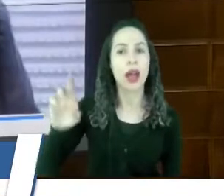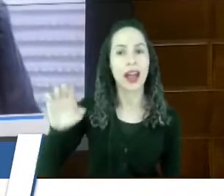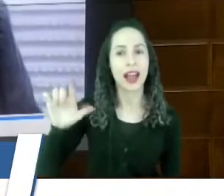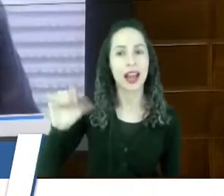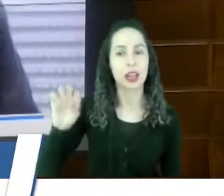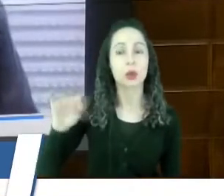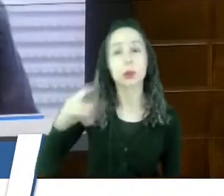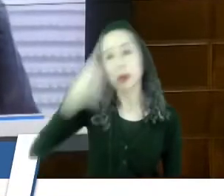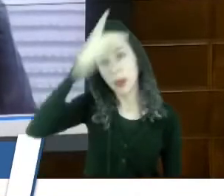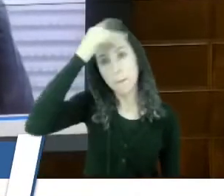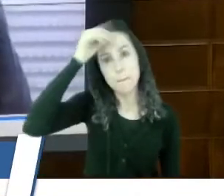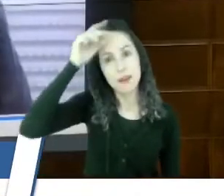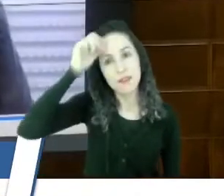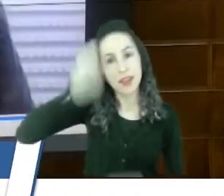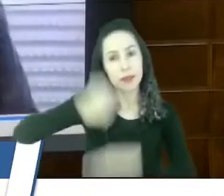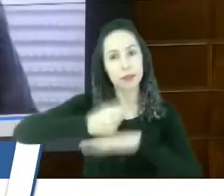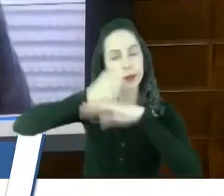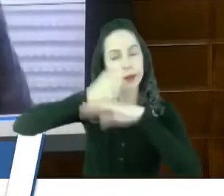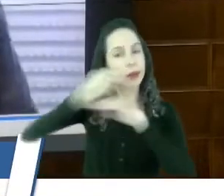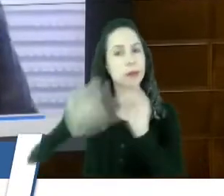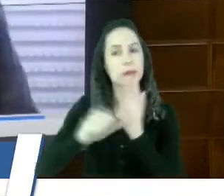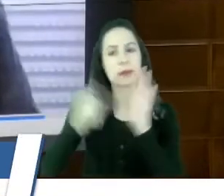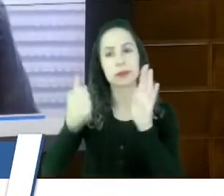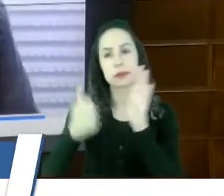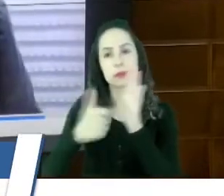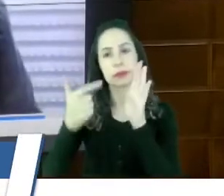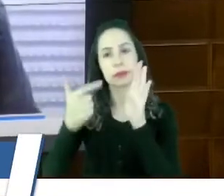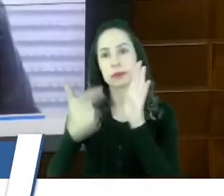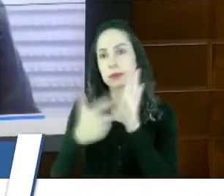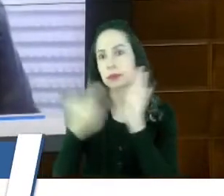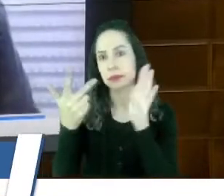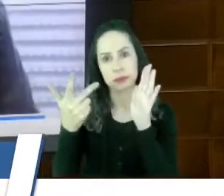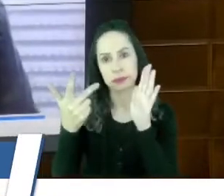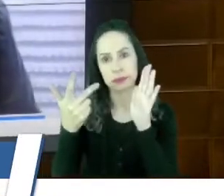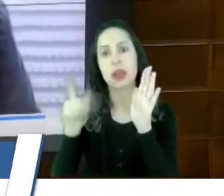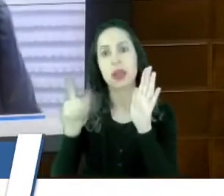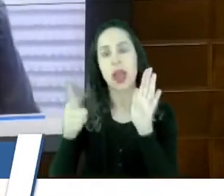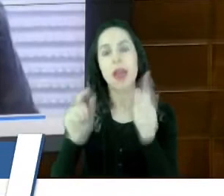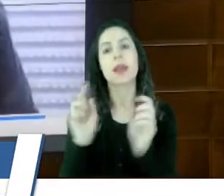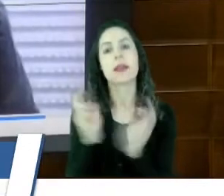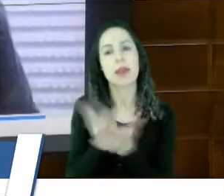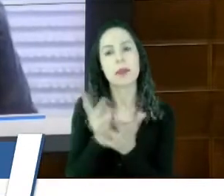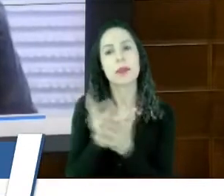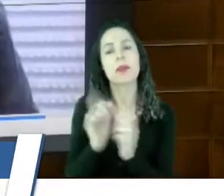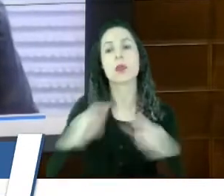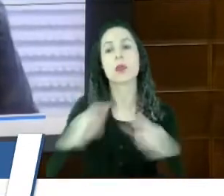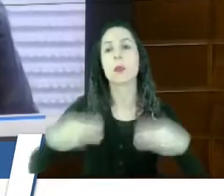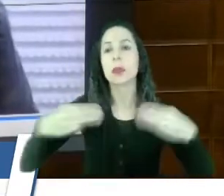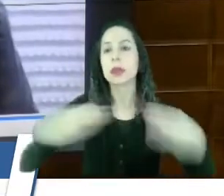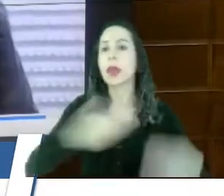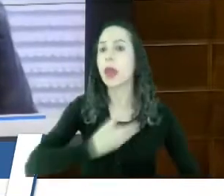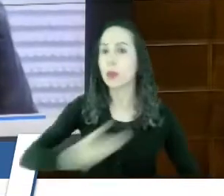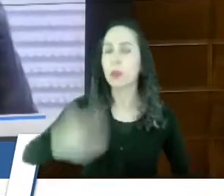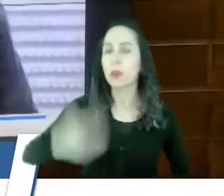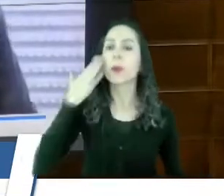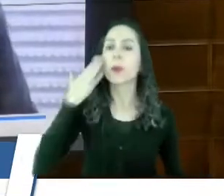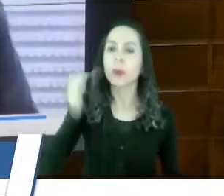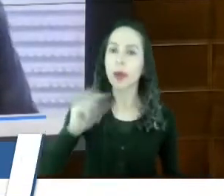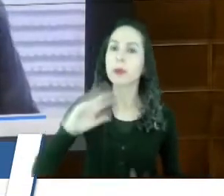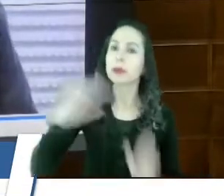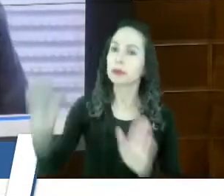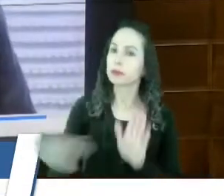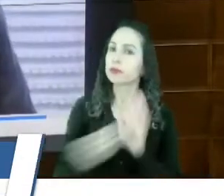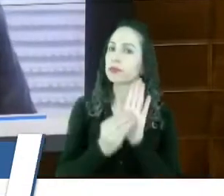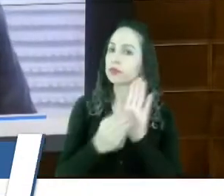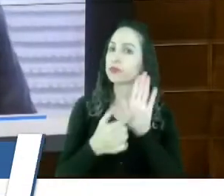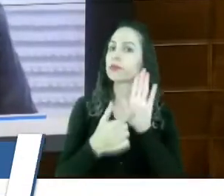não é a primeira, não é a segunda, não é a terceira vez que ele age dessa forma. O Ministério Público bem sabe disso, por isso fez essa colocação. Ele